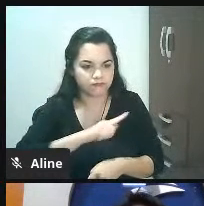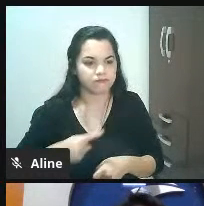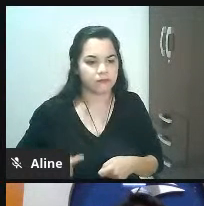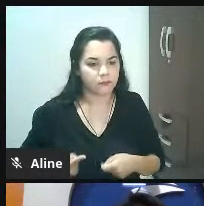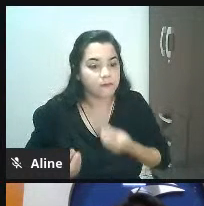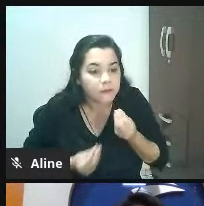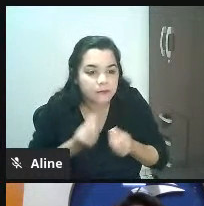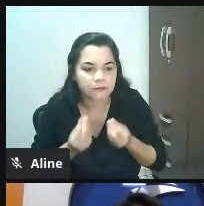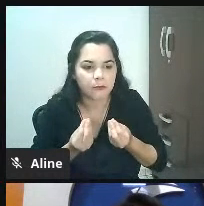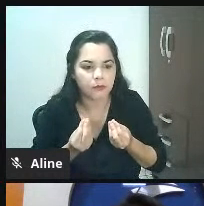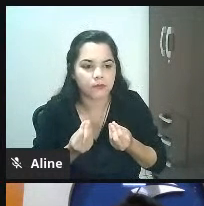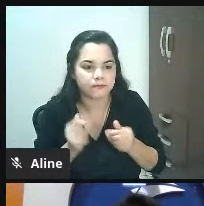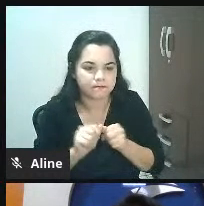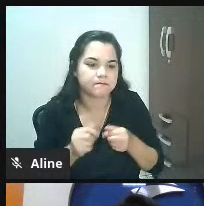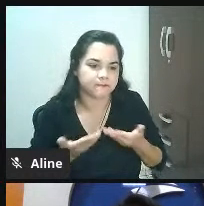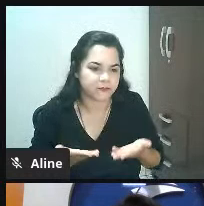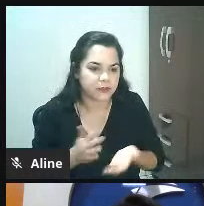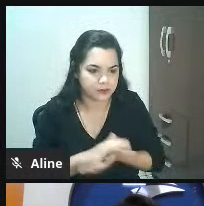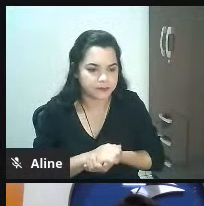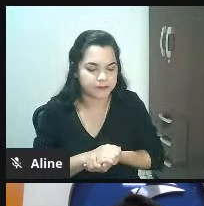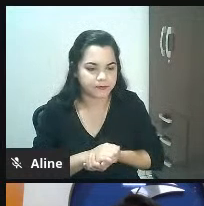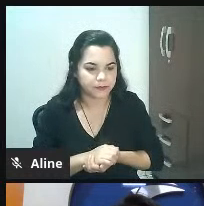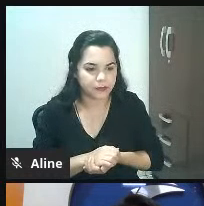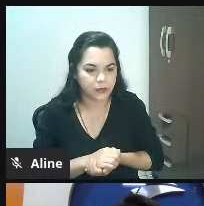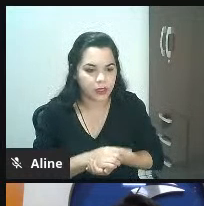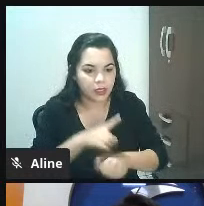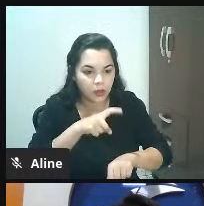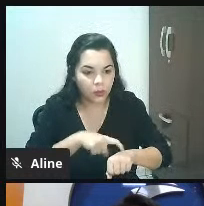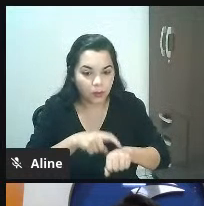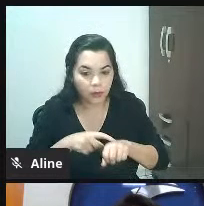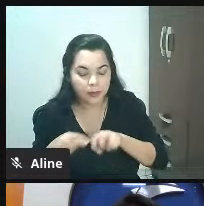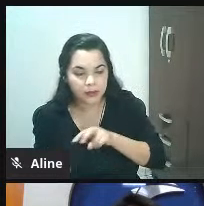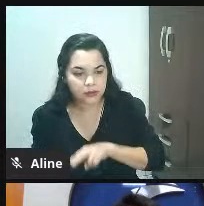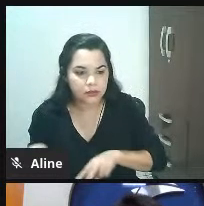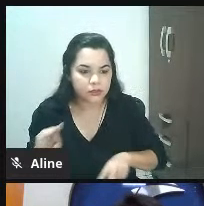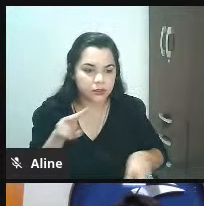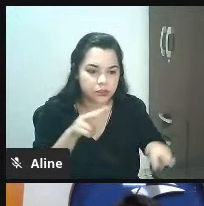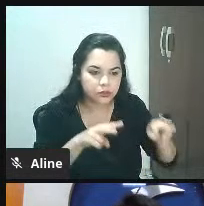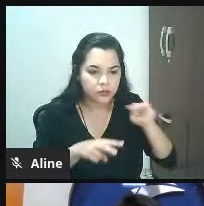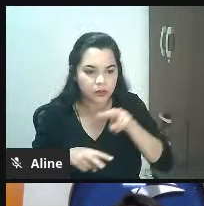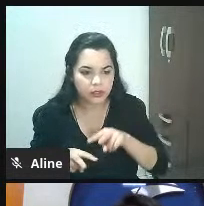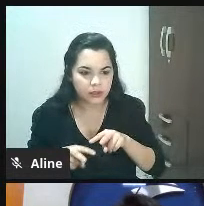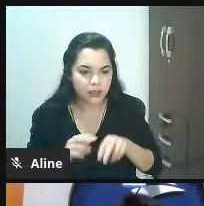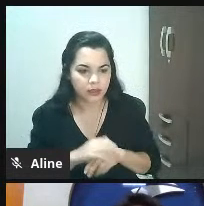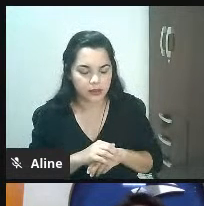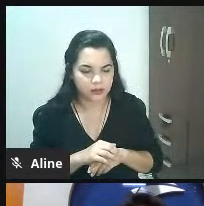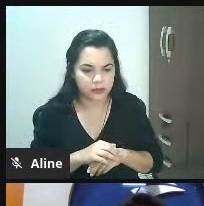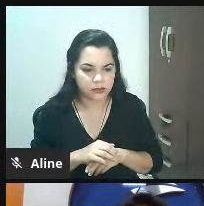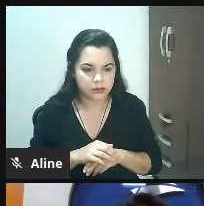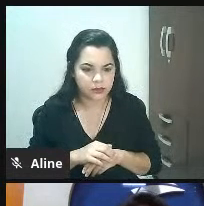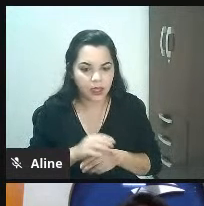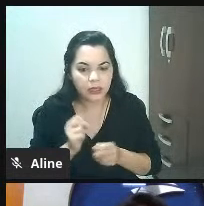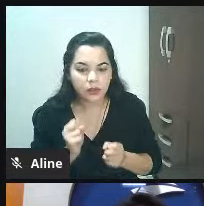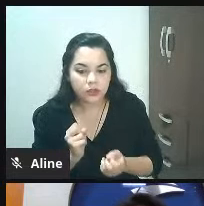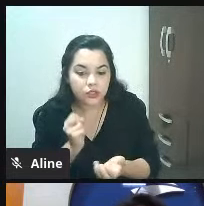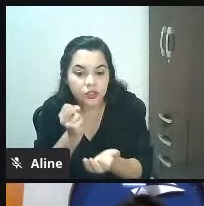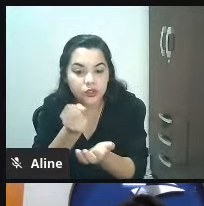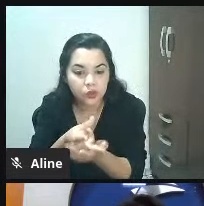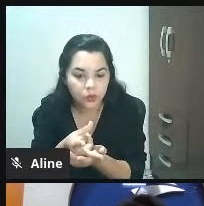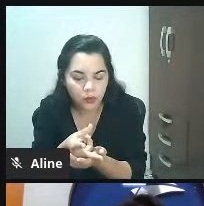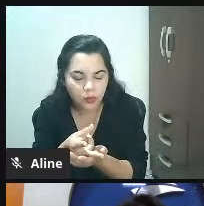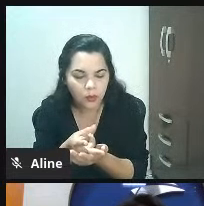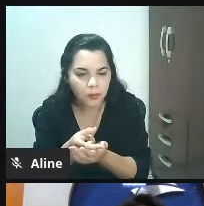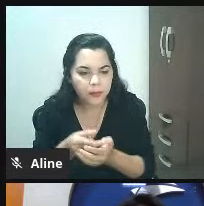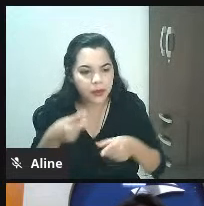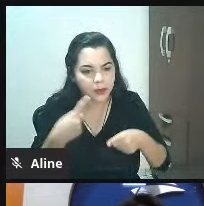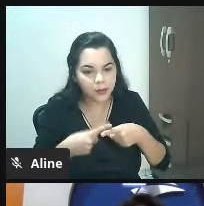orientação? Sondagem é a hora que eu estou ouvindo. Quem compra, compra por um motivo. O cliente saiu de